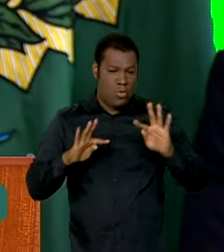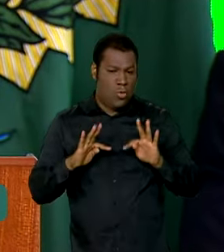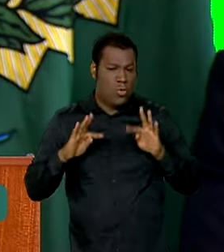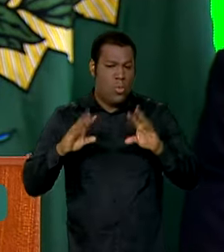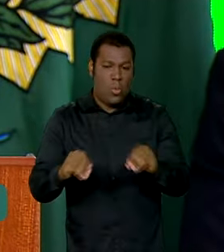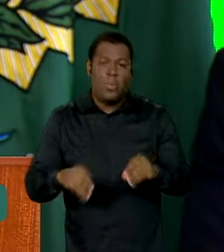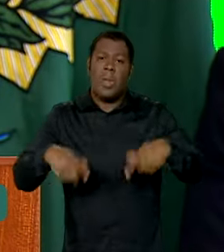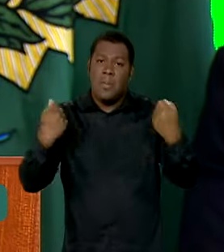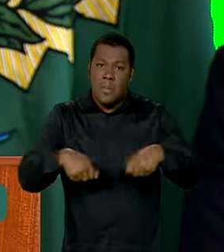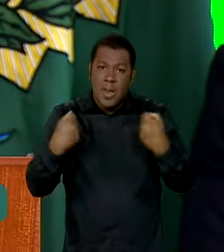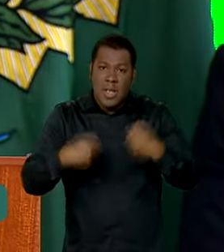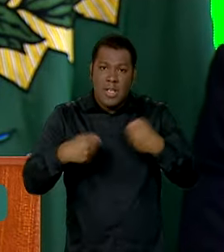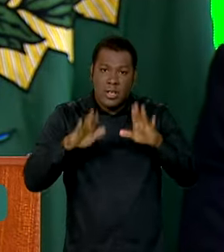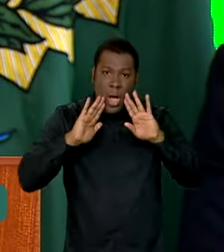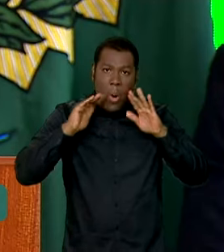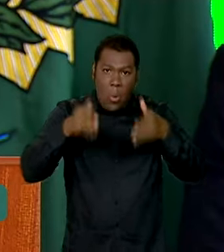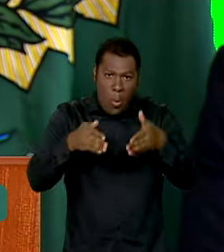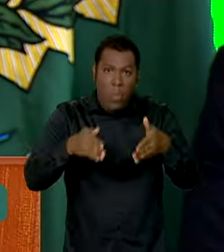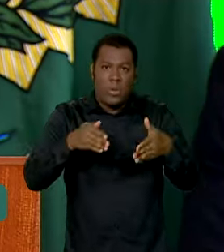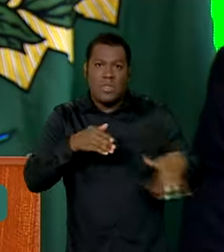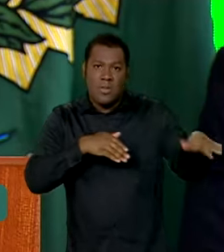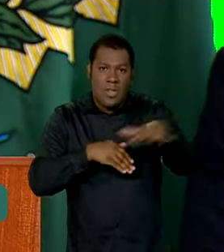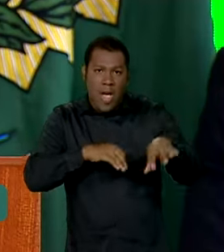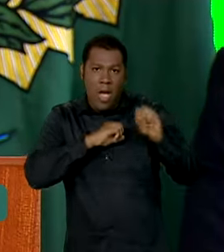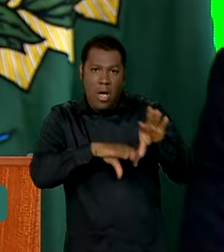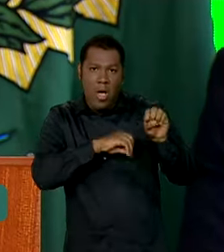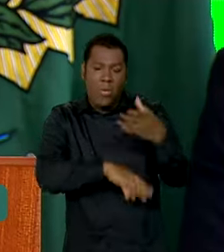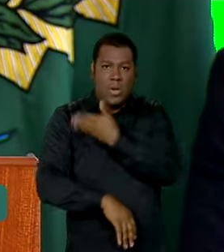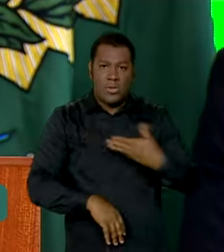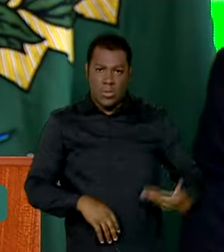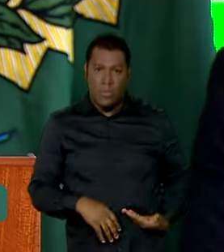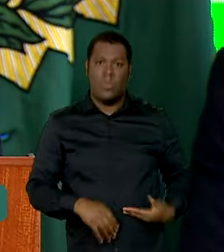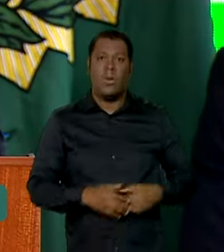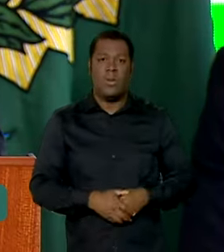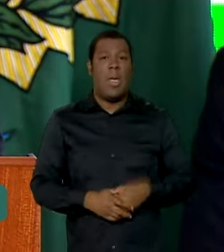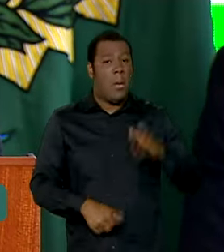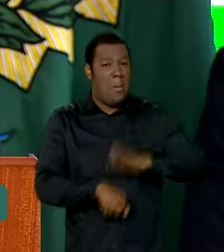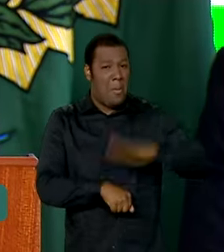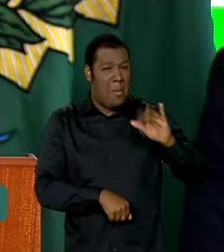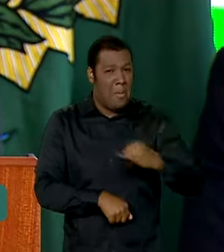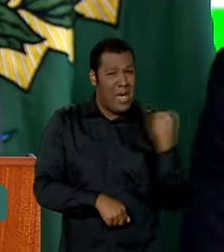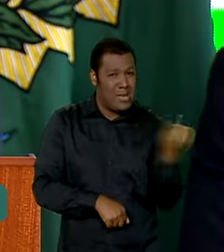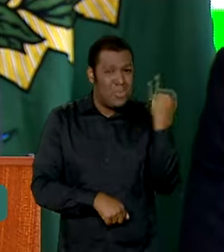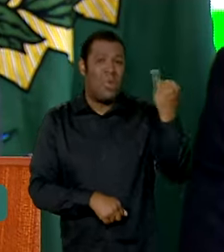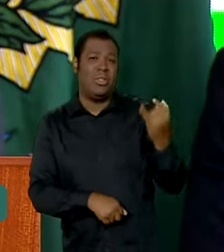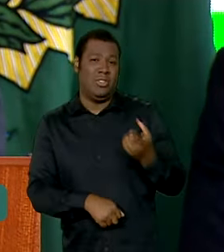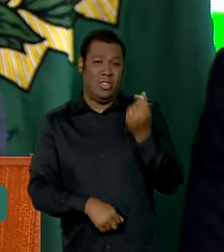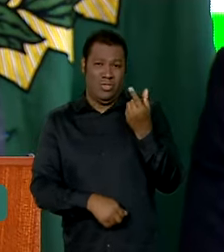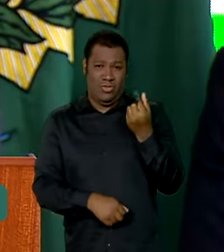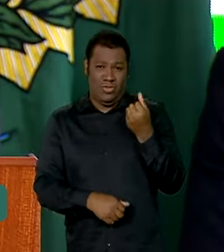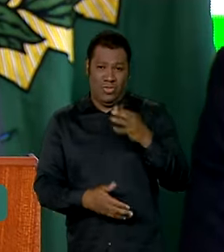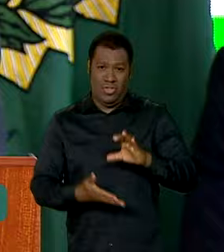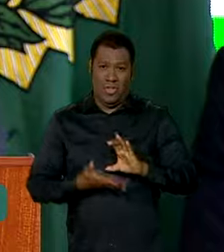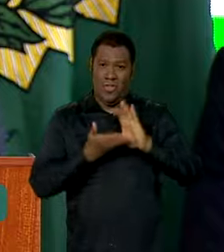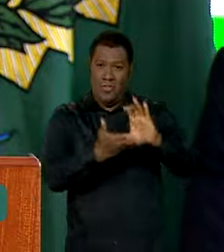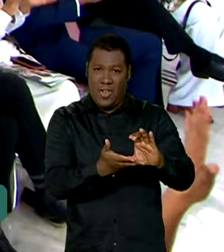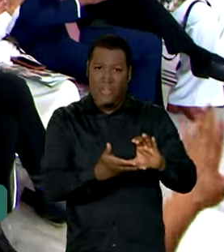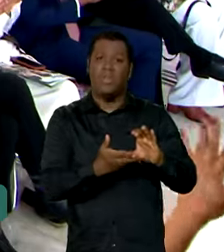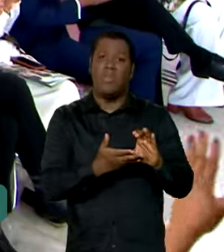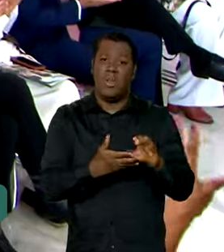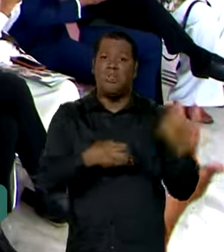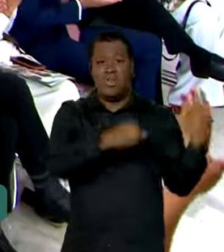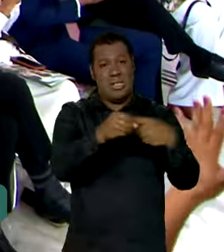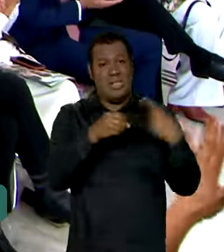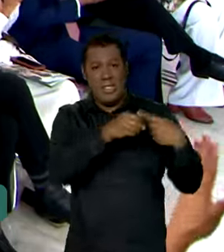por todos nós, como o mais importante investimento que pode ser feito numa cidade,